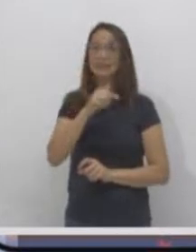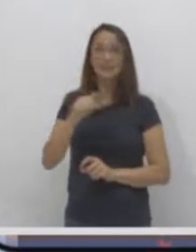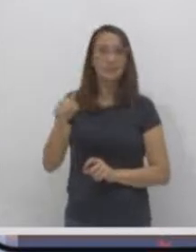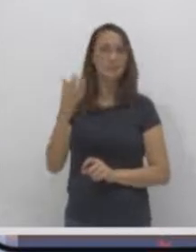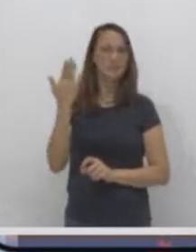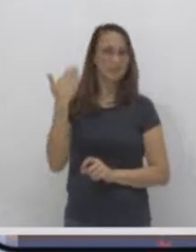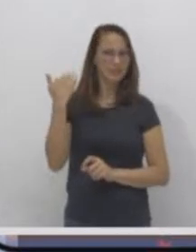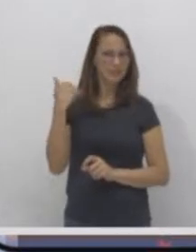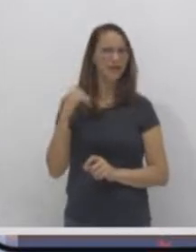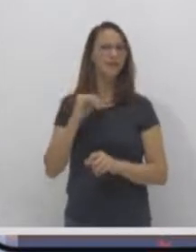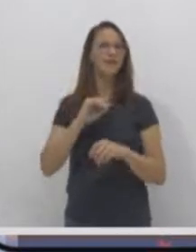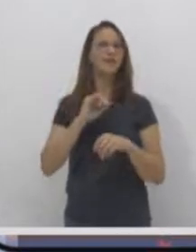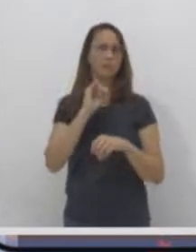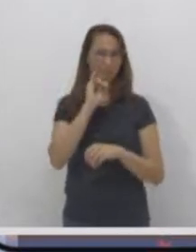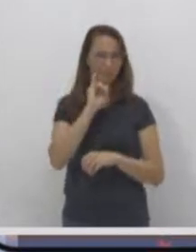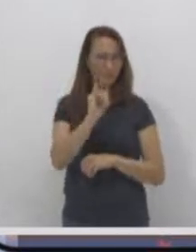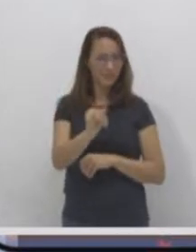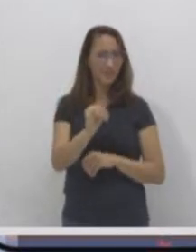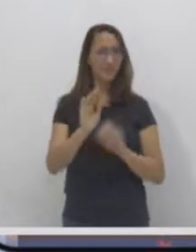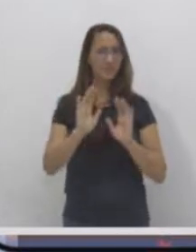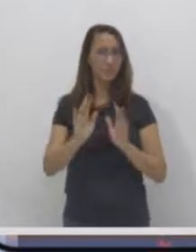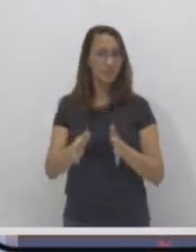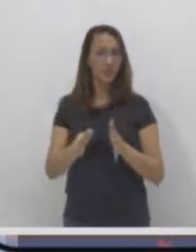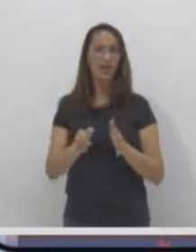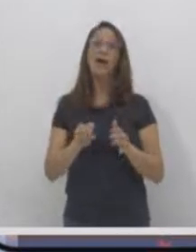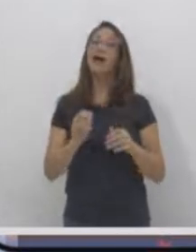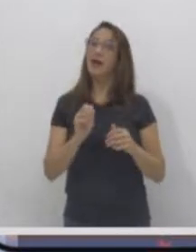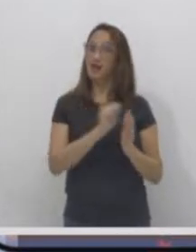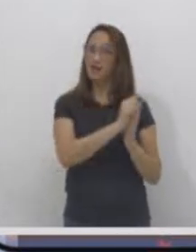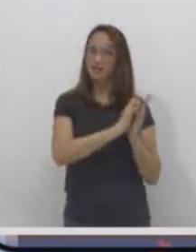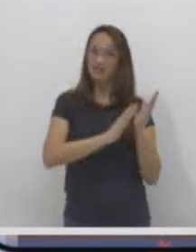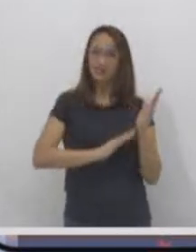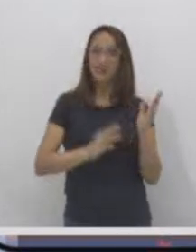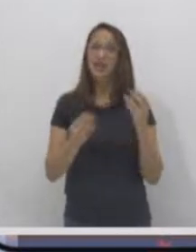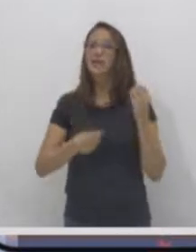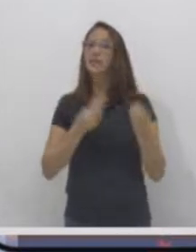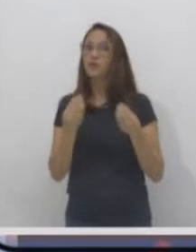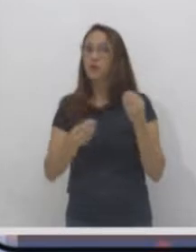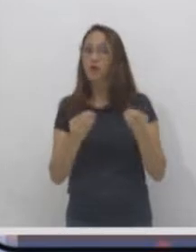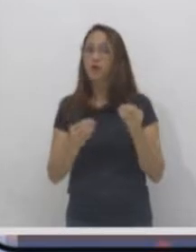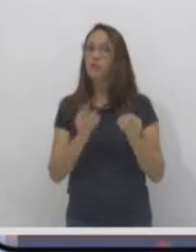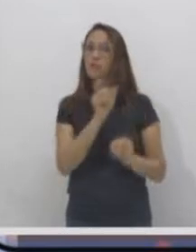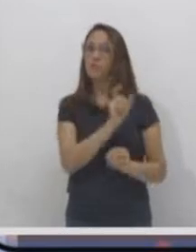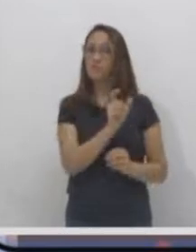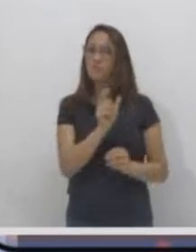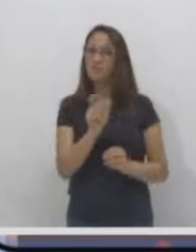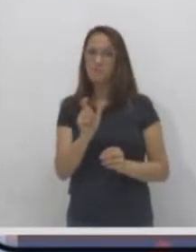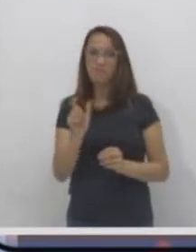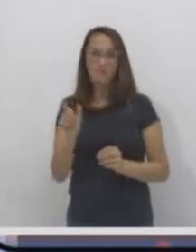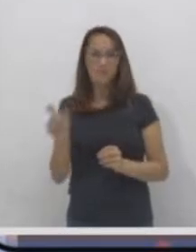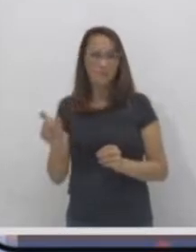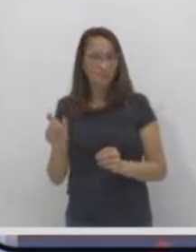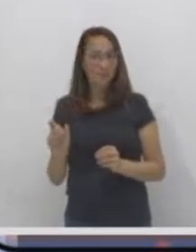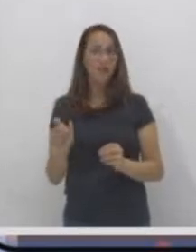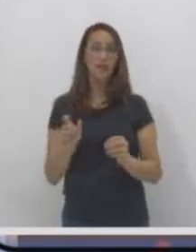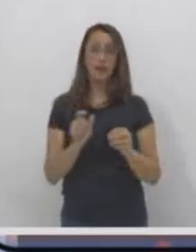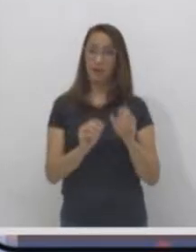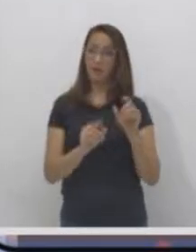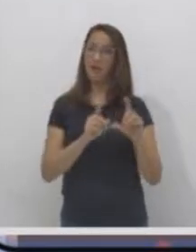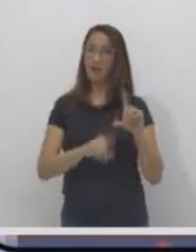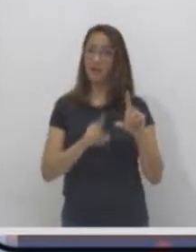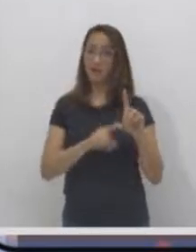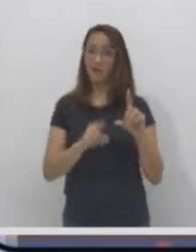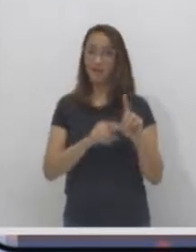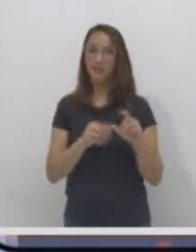eu avisei, toda atividade deve ser feita com alfabeto móvel. O alfabeto móvel é uma ferramenta, é um instrumento